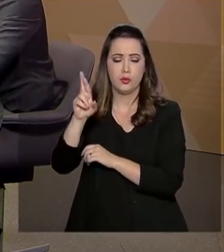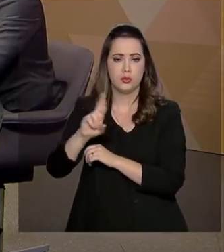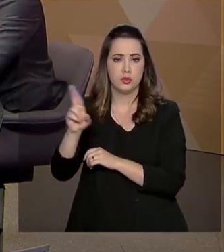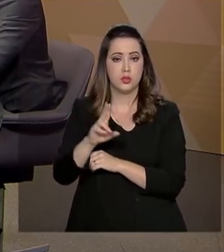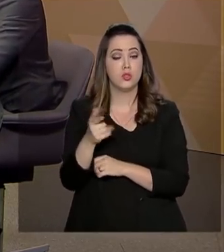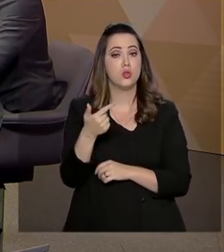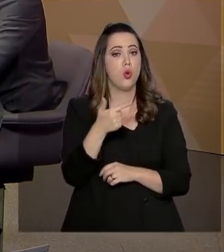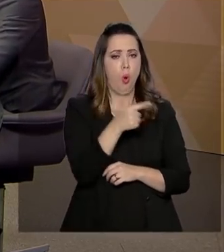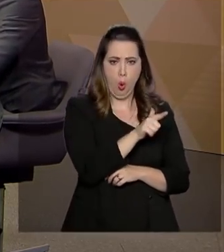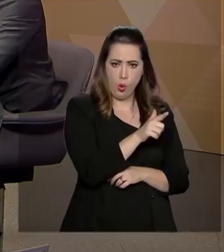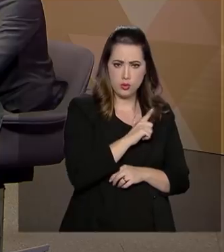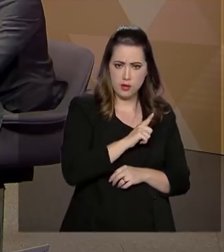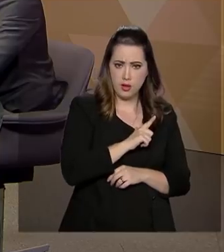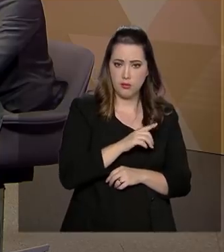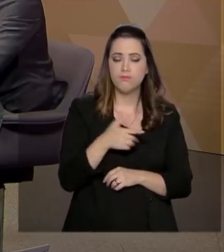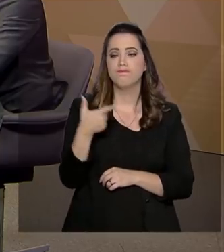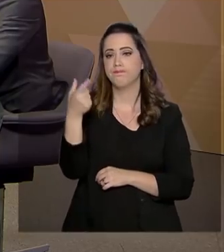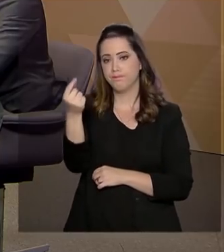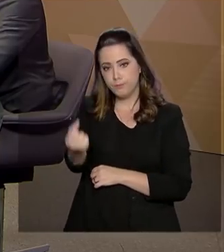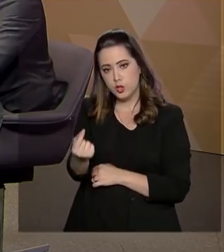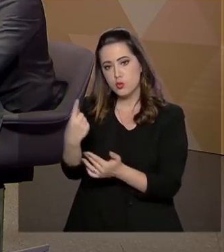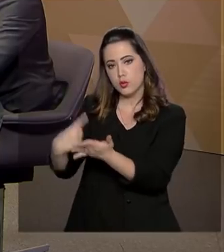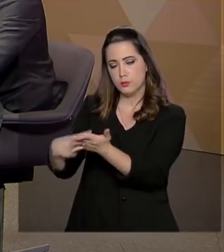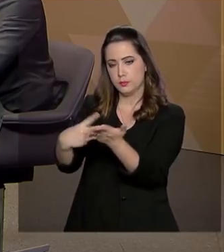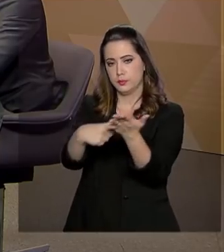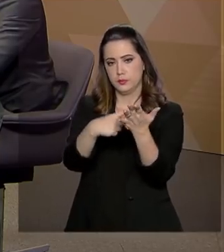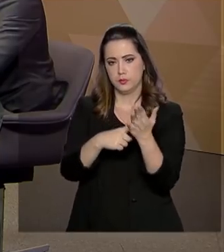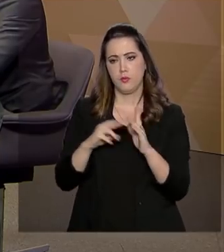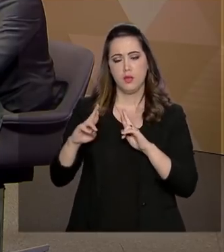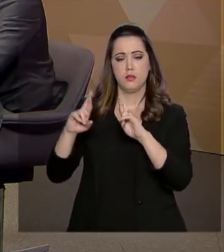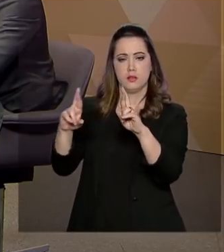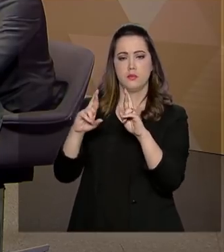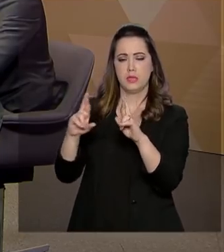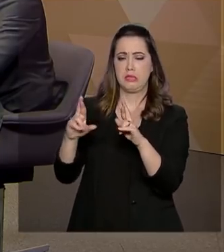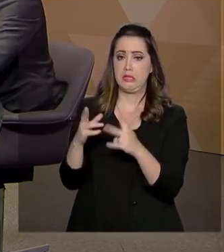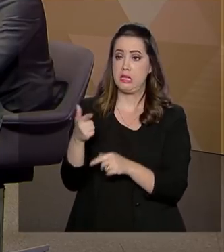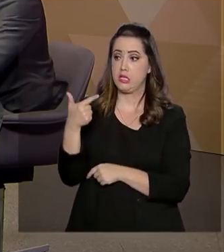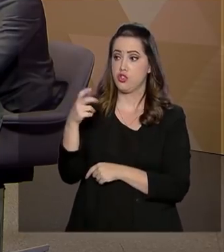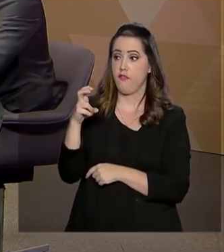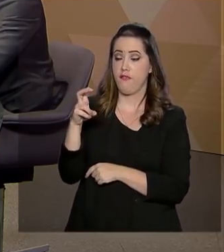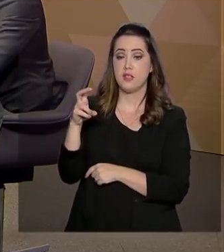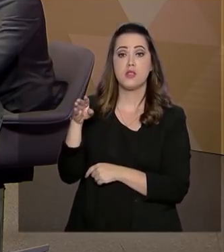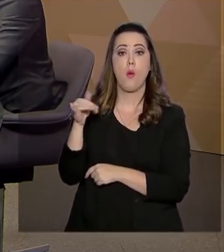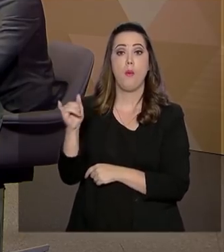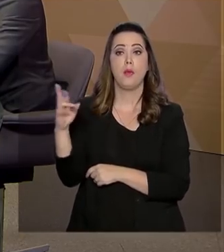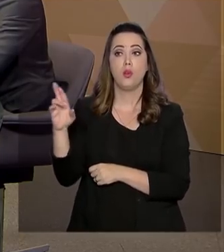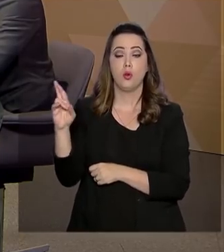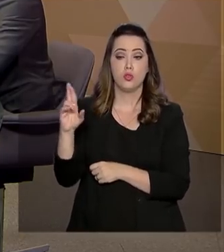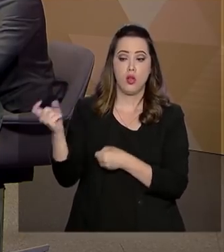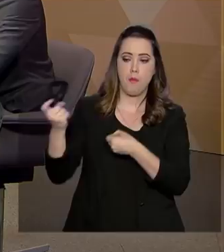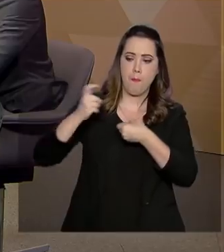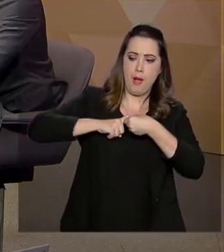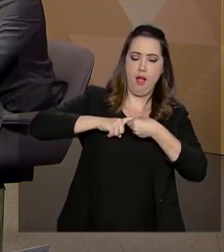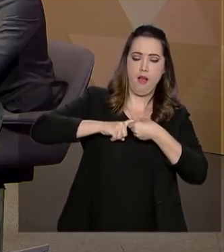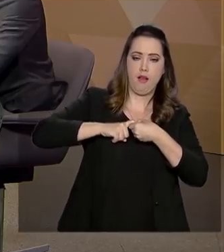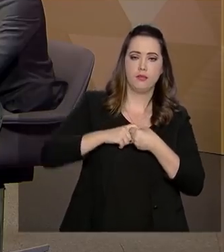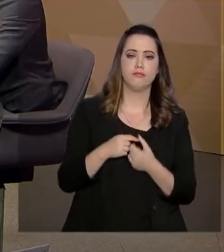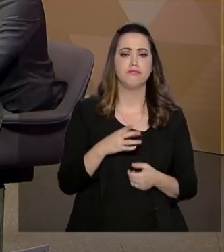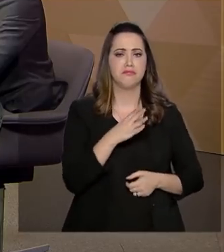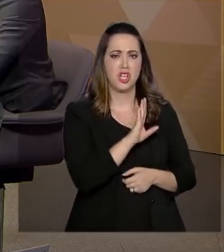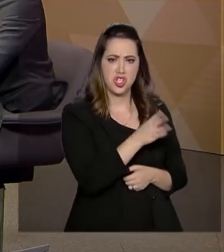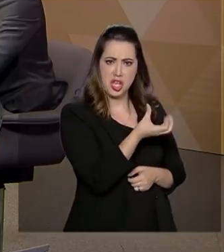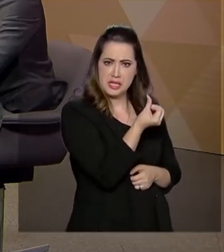Mais 20 acordos em negociação com uma expectativa de recuperação de 25 bilhões de reais. Então, 6 bilhões já foram recuperados,